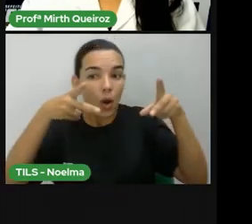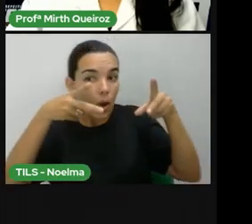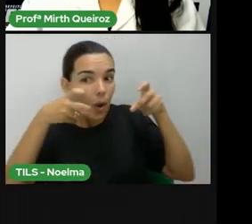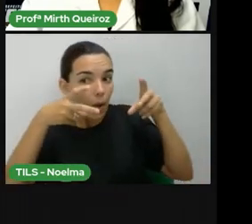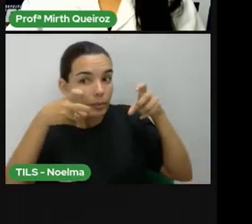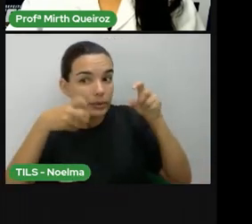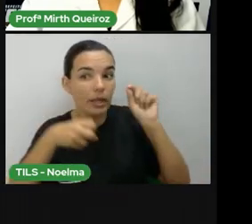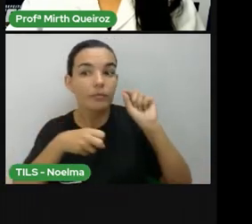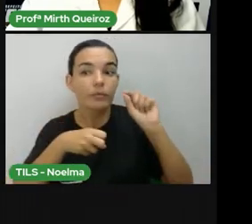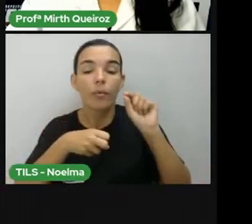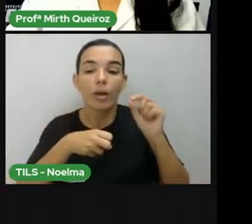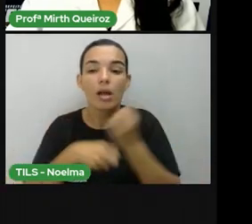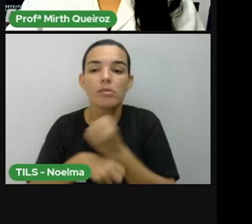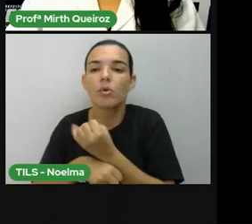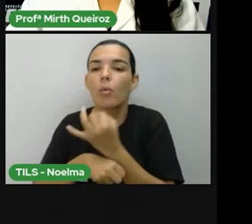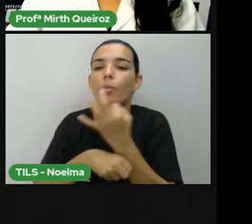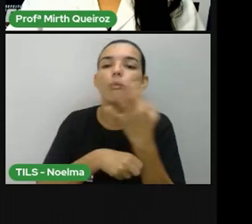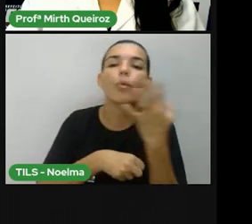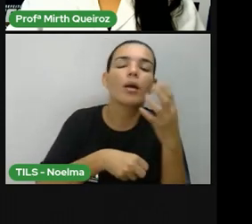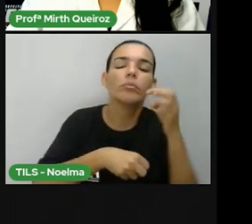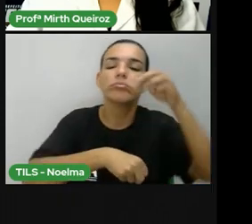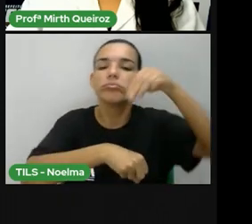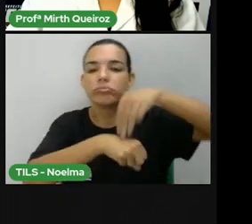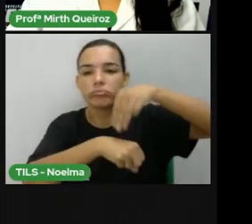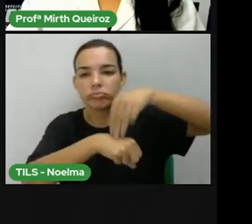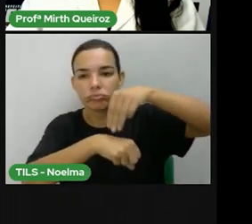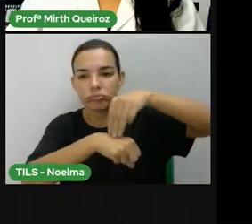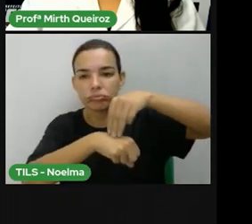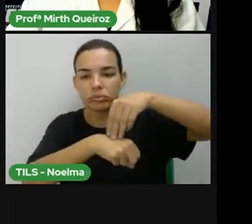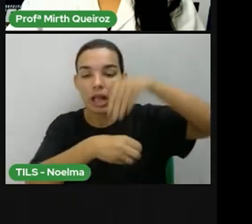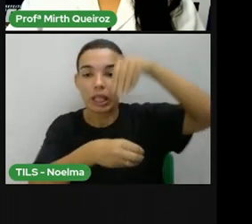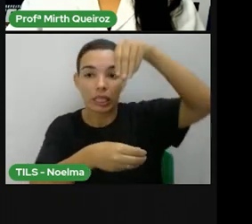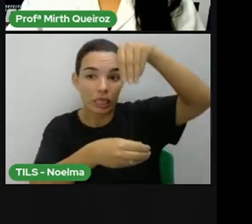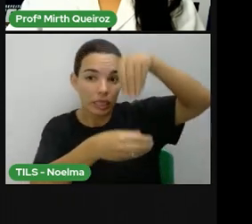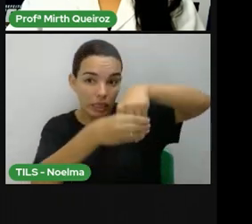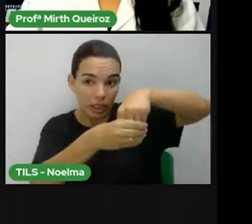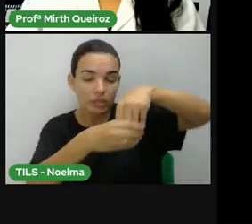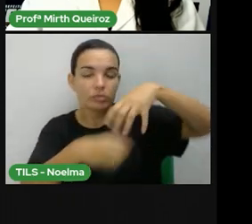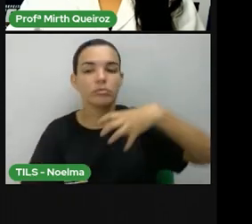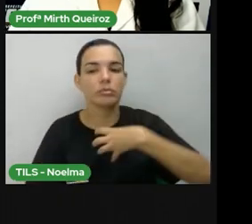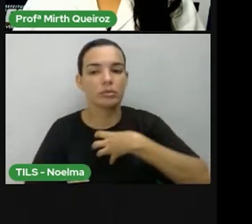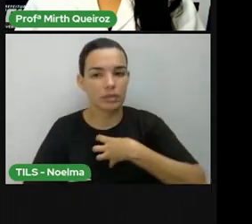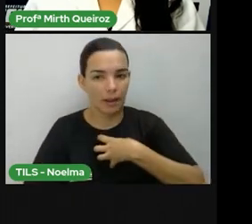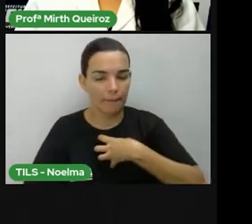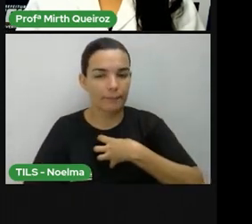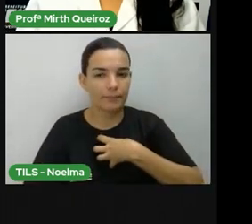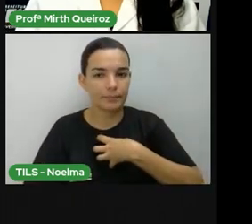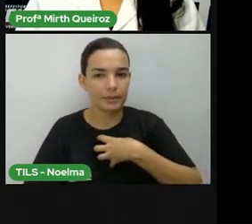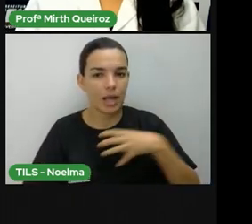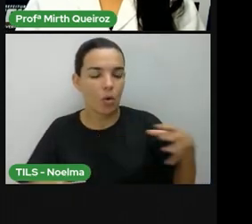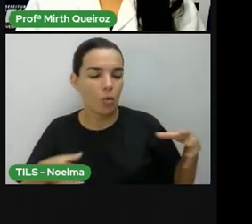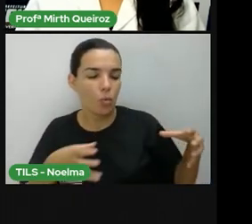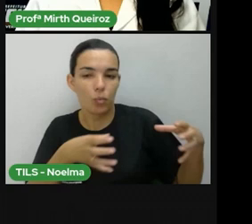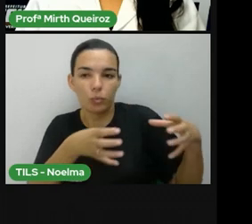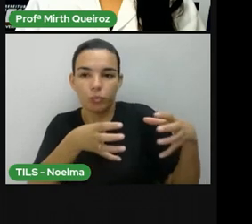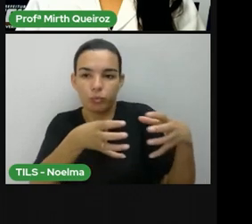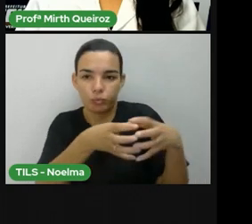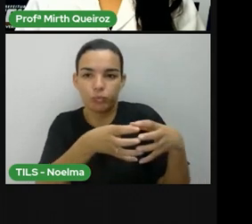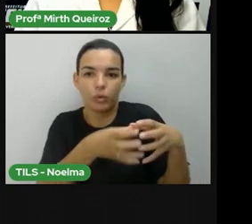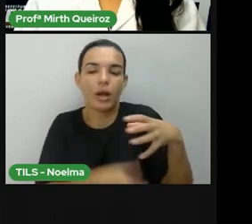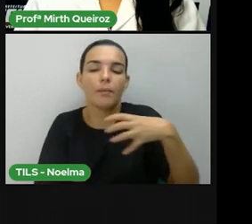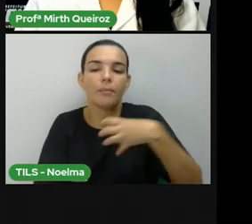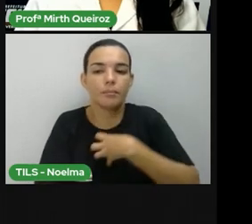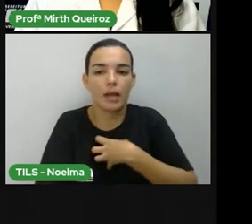aí quais são os municípios que fazem parte da Bahia, que formam a nossa